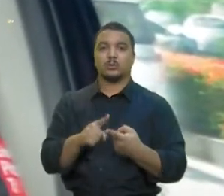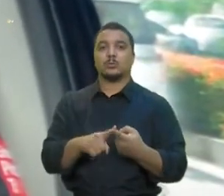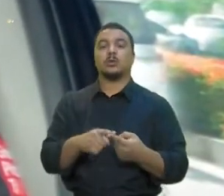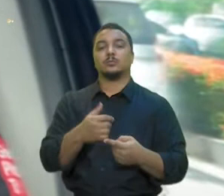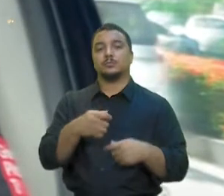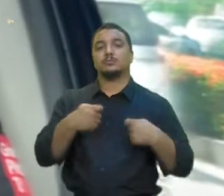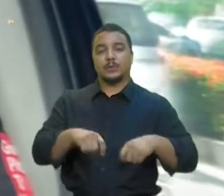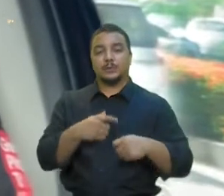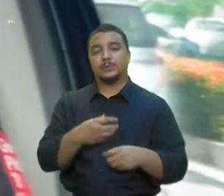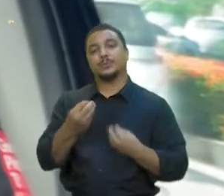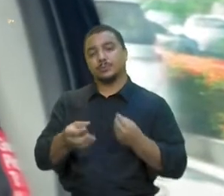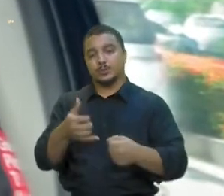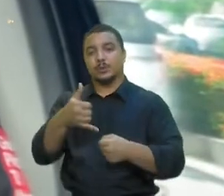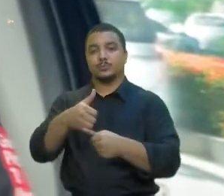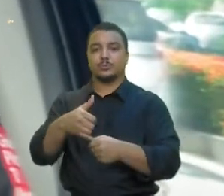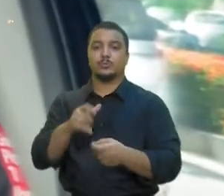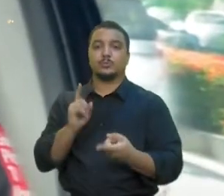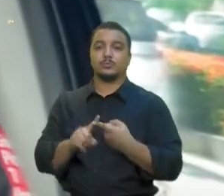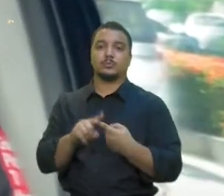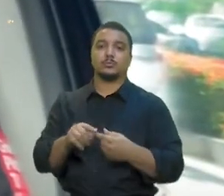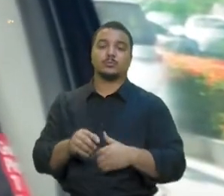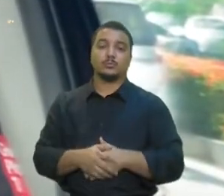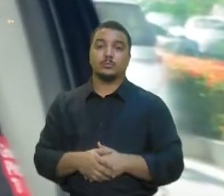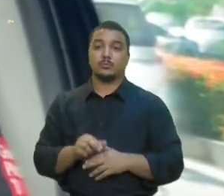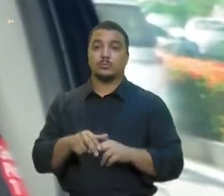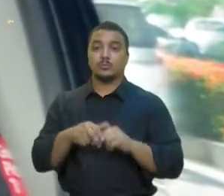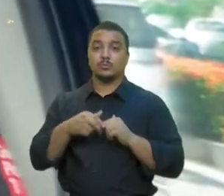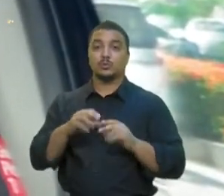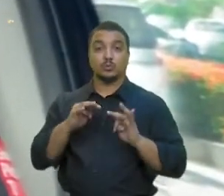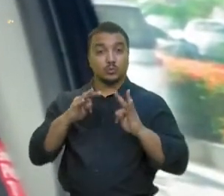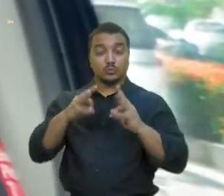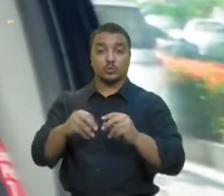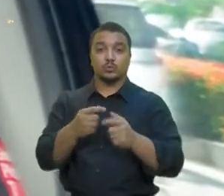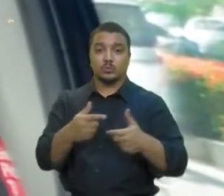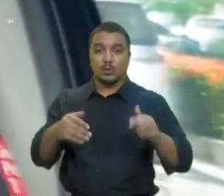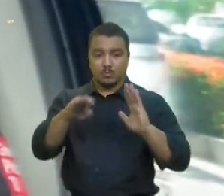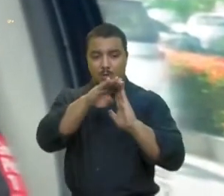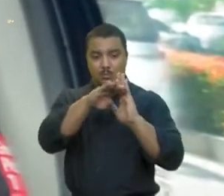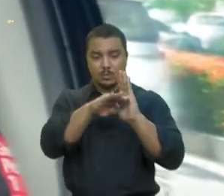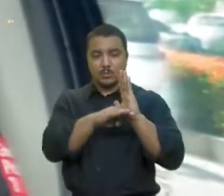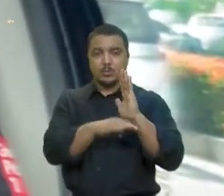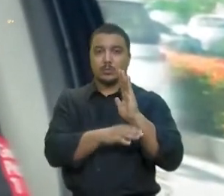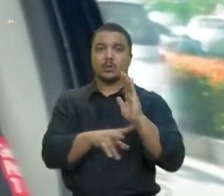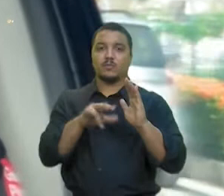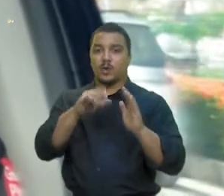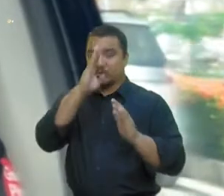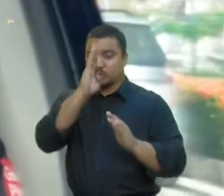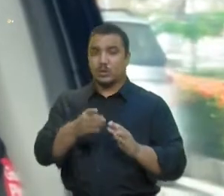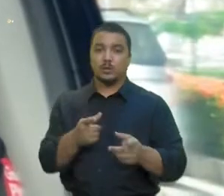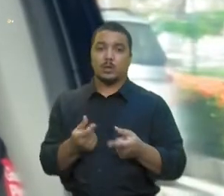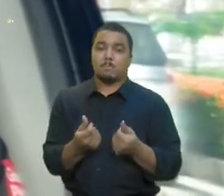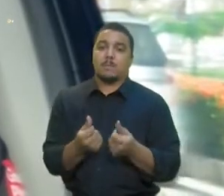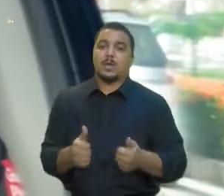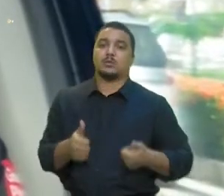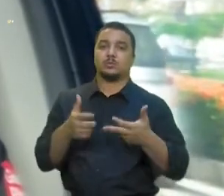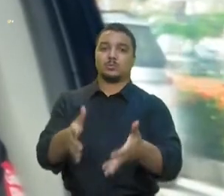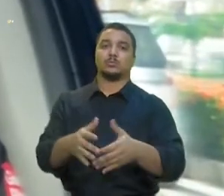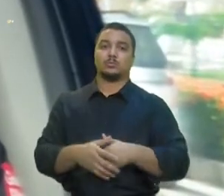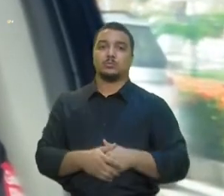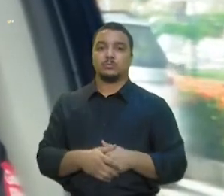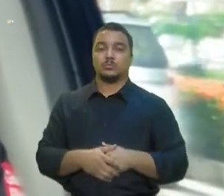combustível. Então, toda essa cadeia acaba refletindo diretamente no preço. Até o pequeno,